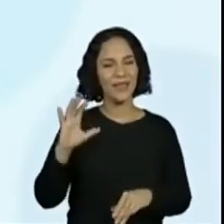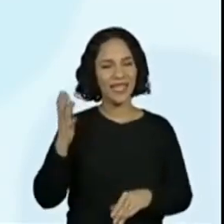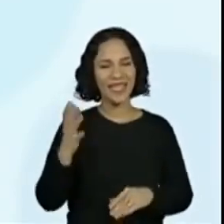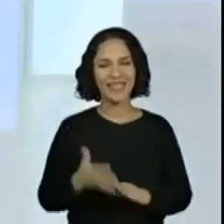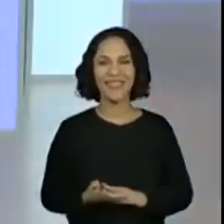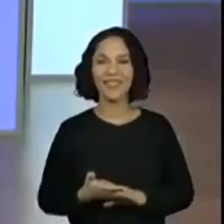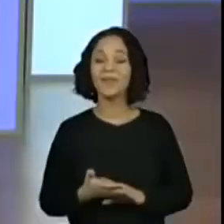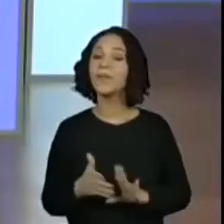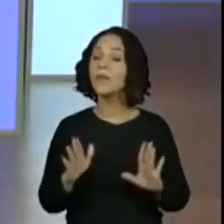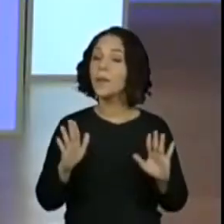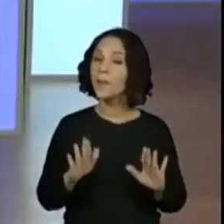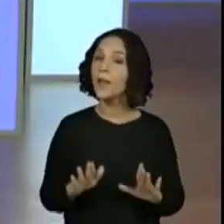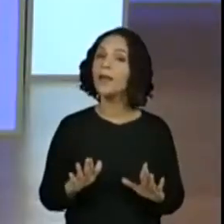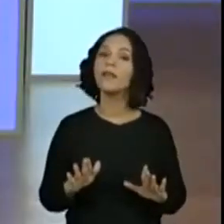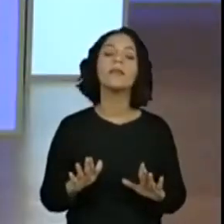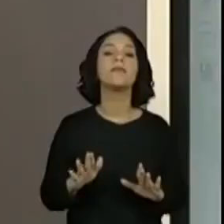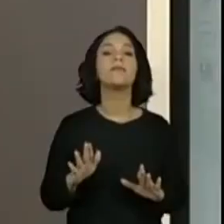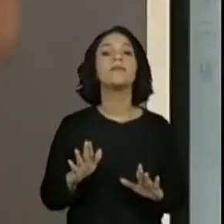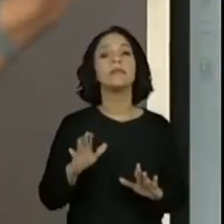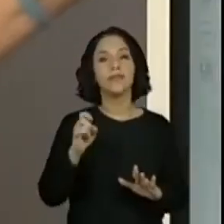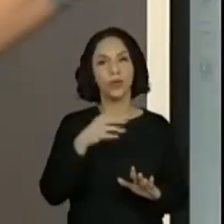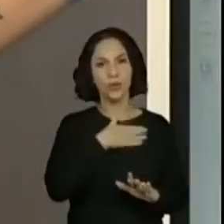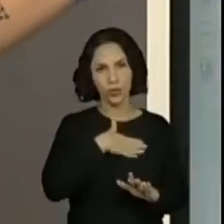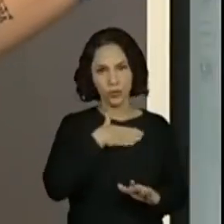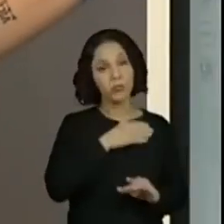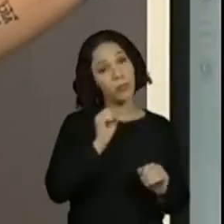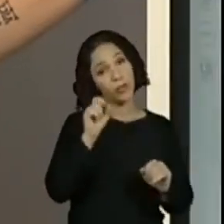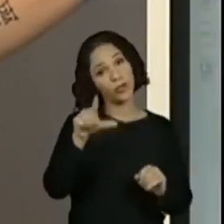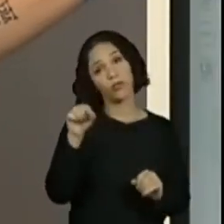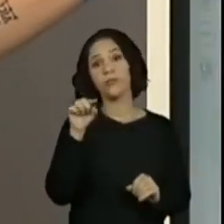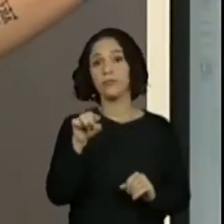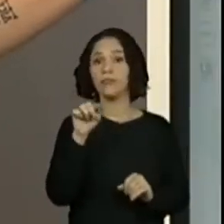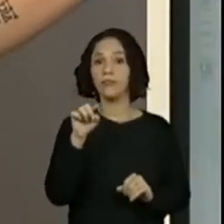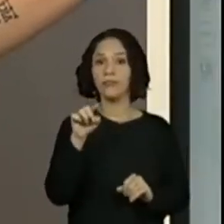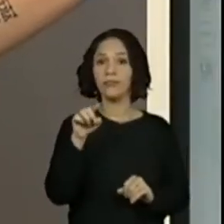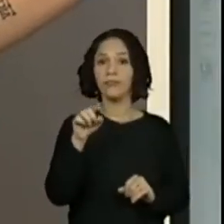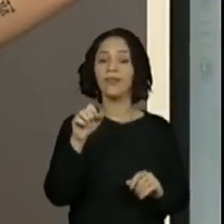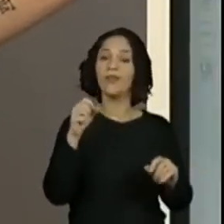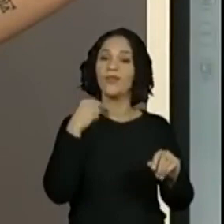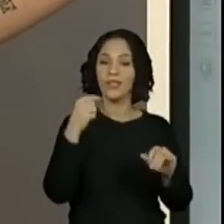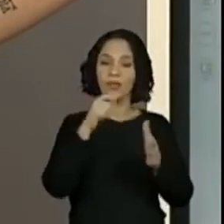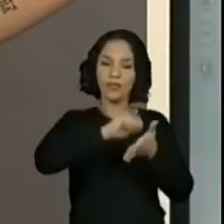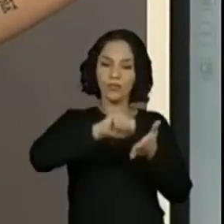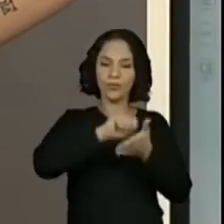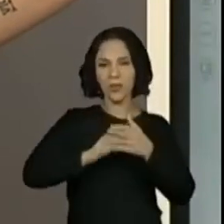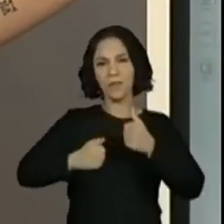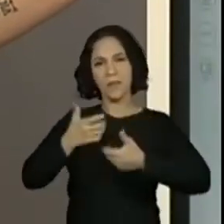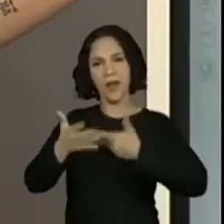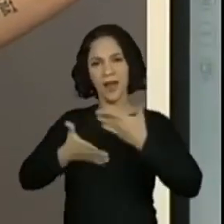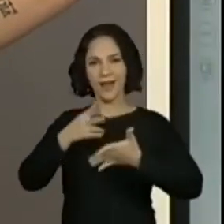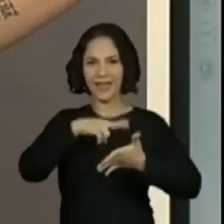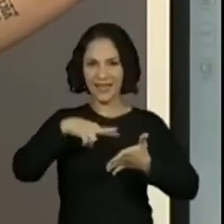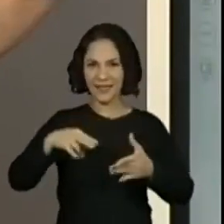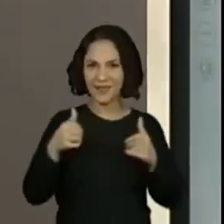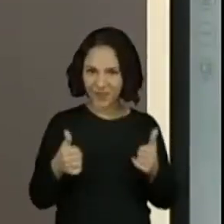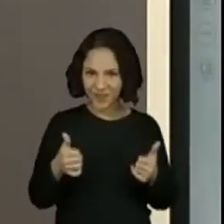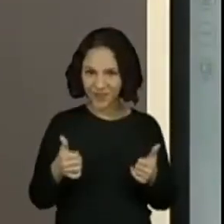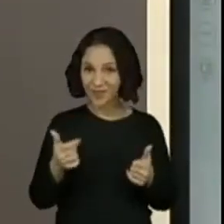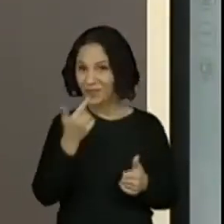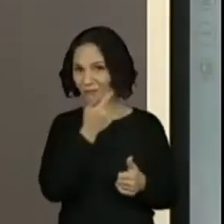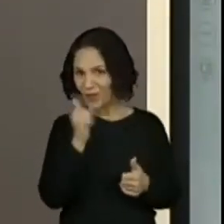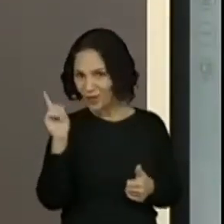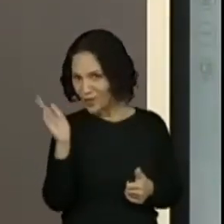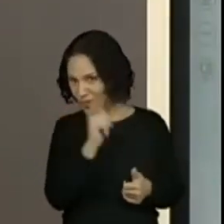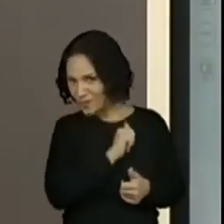Mas olha só. Se gostarem, depois a gente escolhe ela para a nossa atividade da leitura. Vamos para